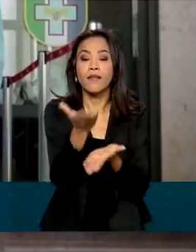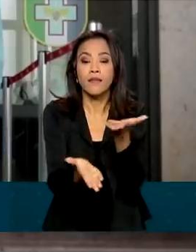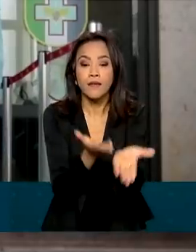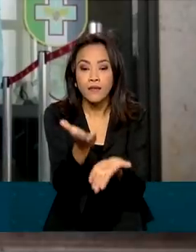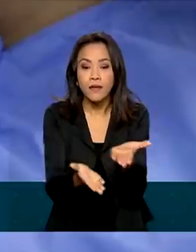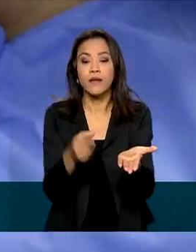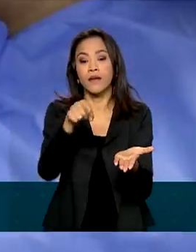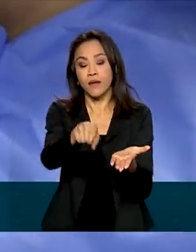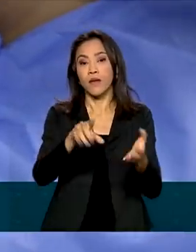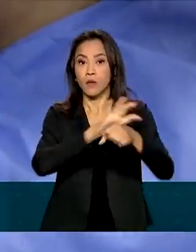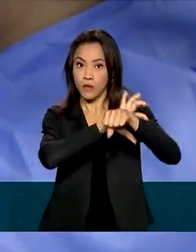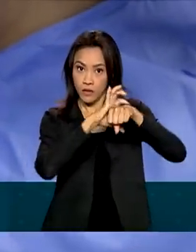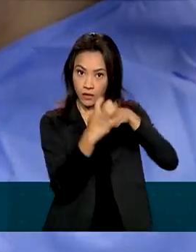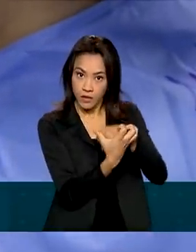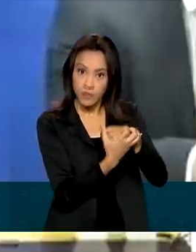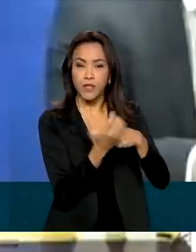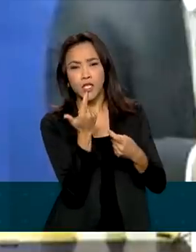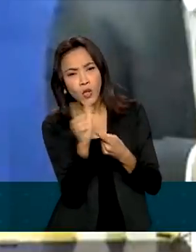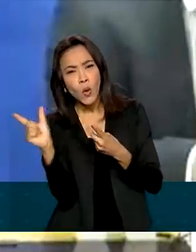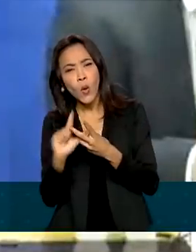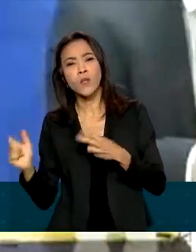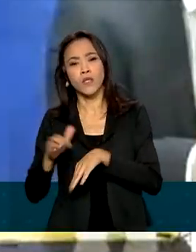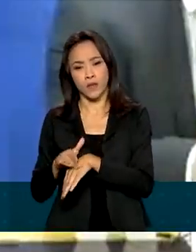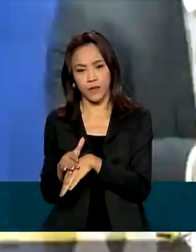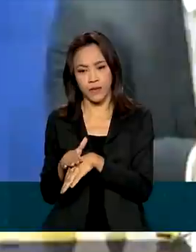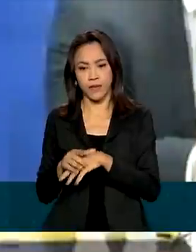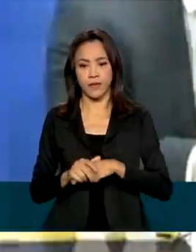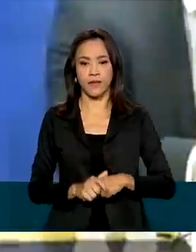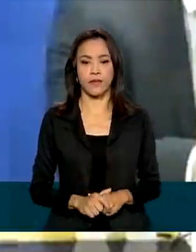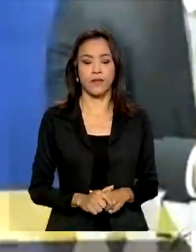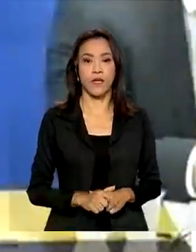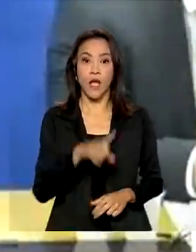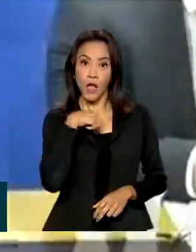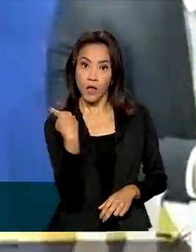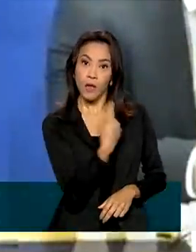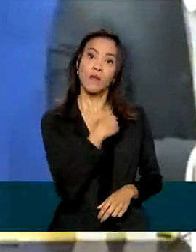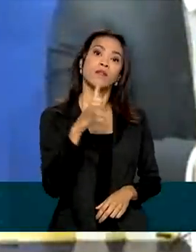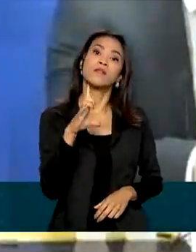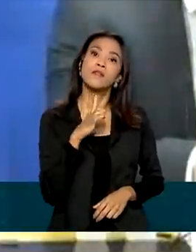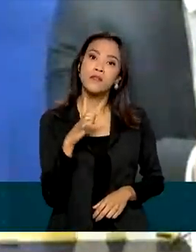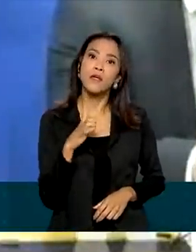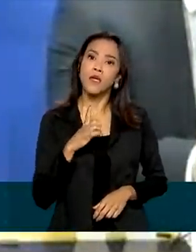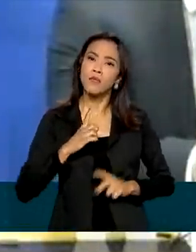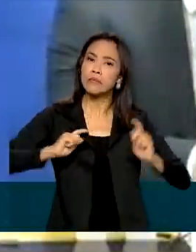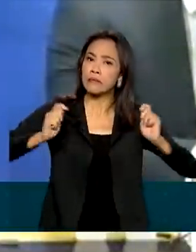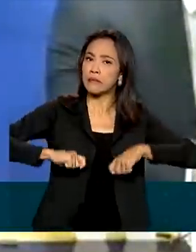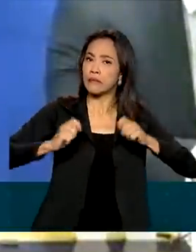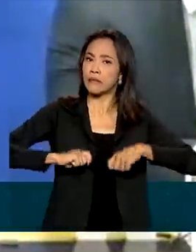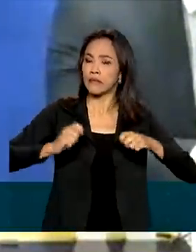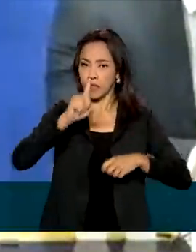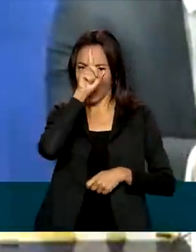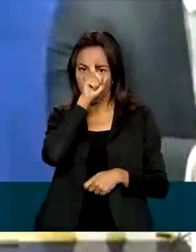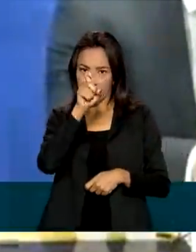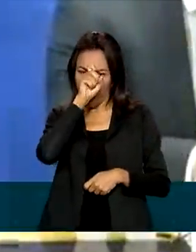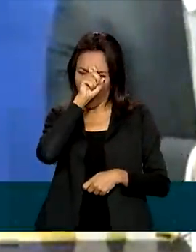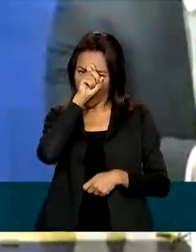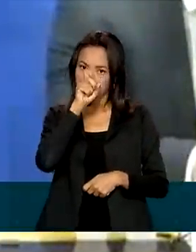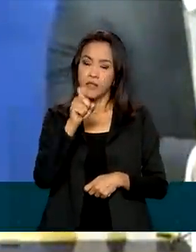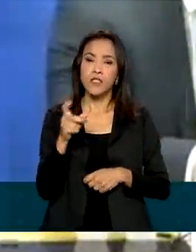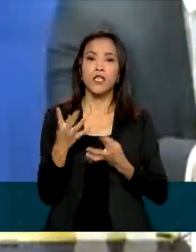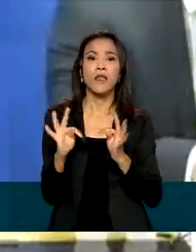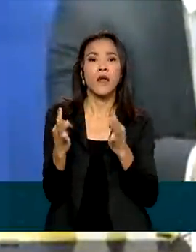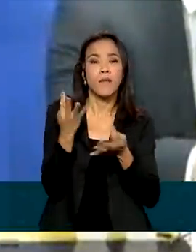-19 e outras doenças. Nós temos capacidade nas nossas unidades de terapia intensiva